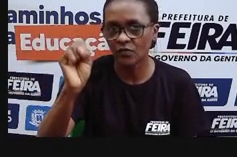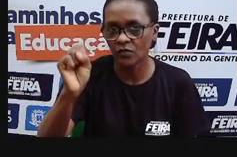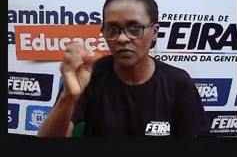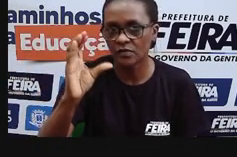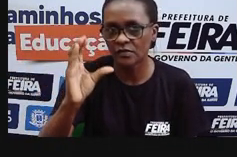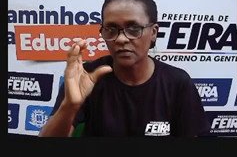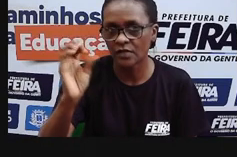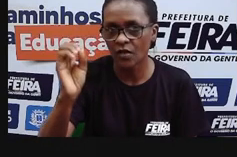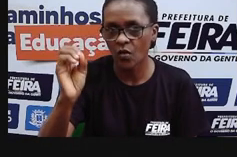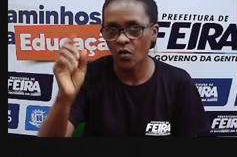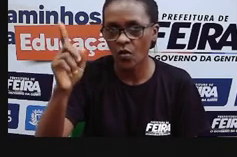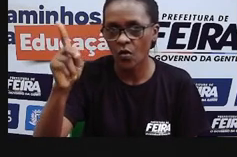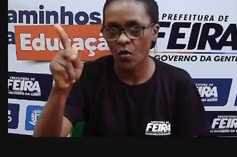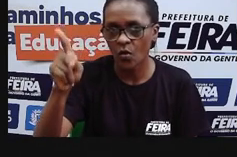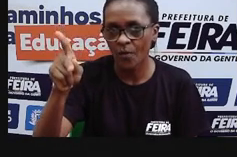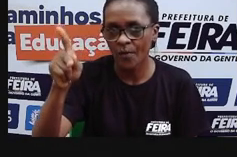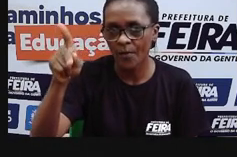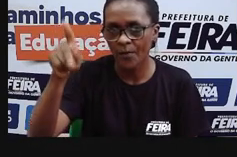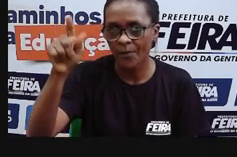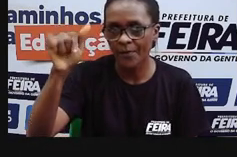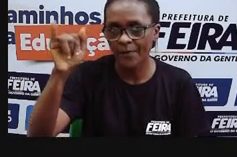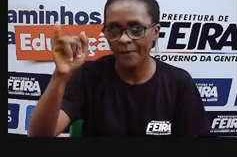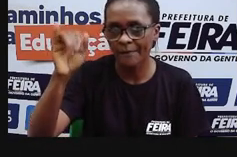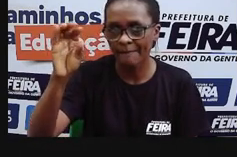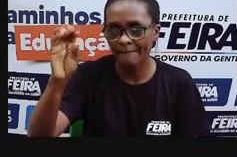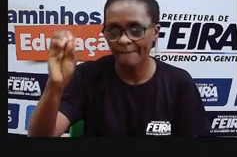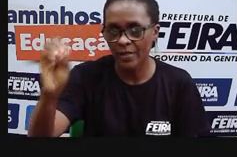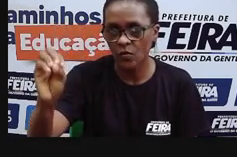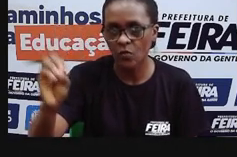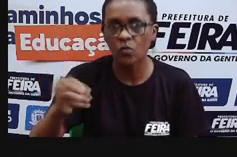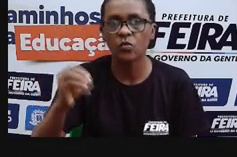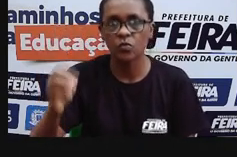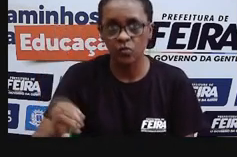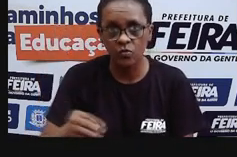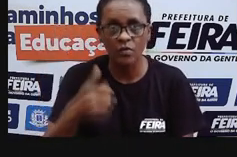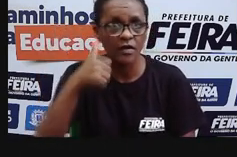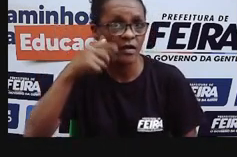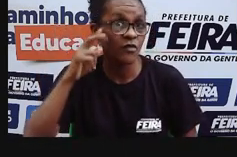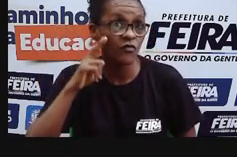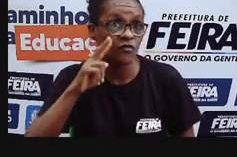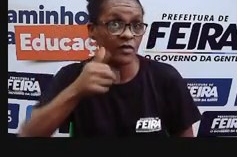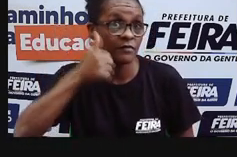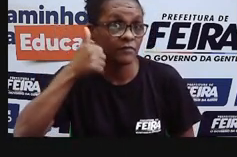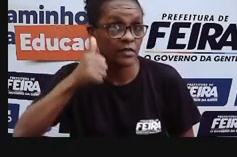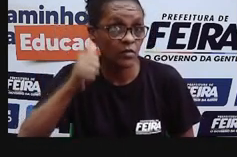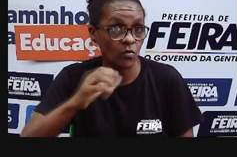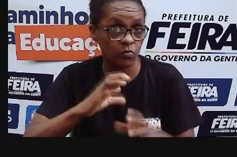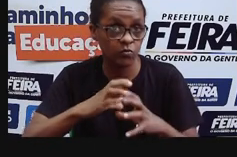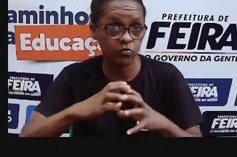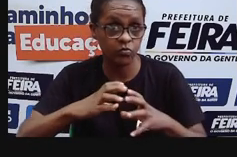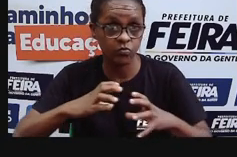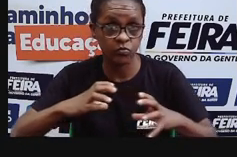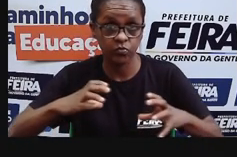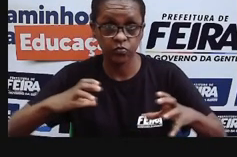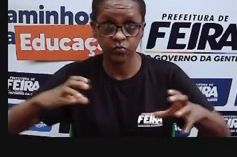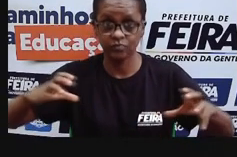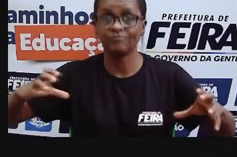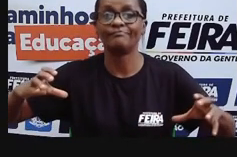simples e o microscópio composto. A diferença entre eles é o número de lentes de aumento. Tranquilo até aqui?